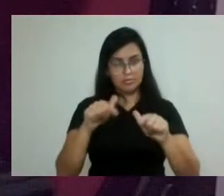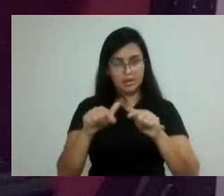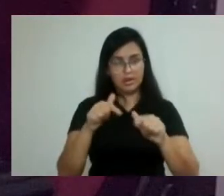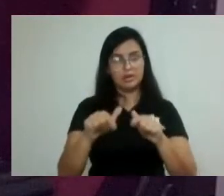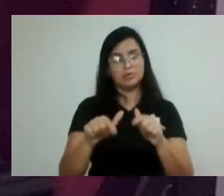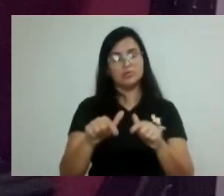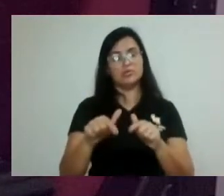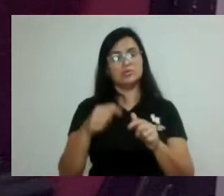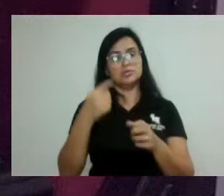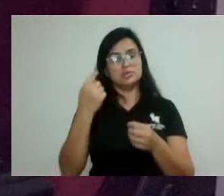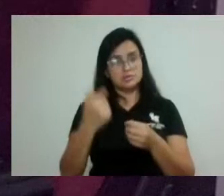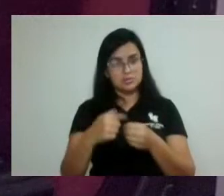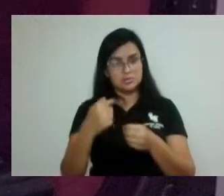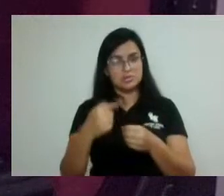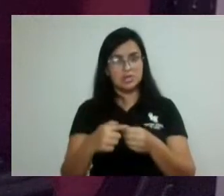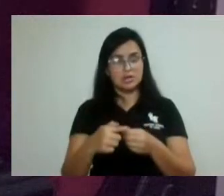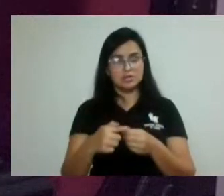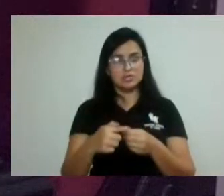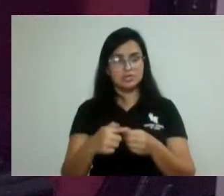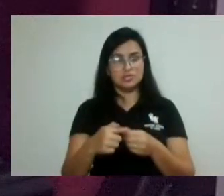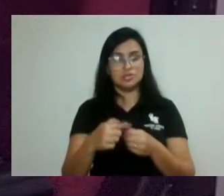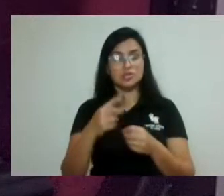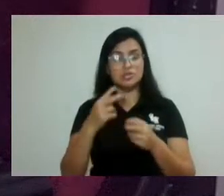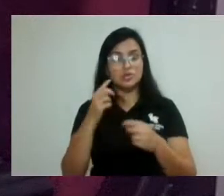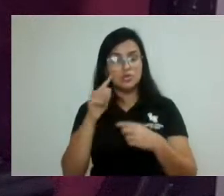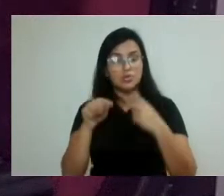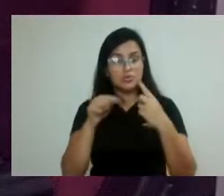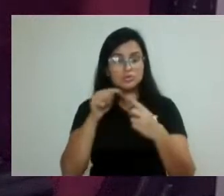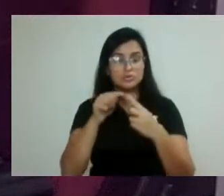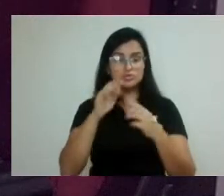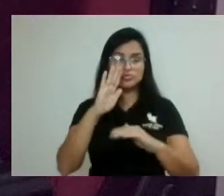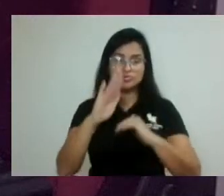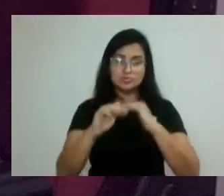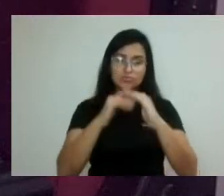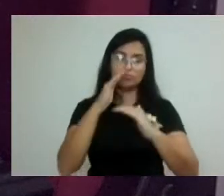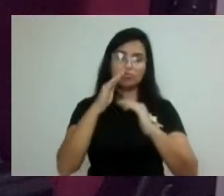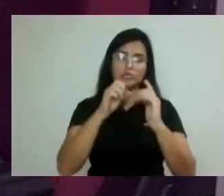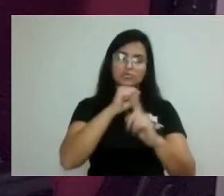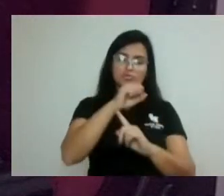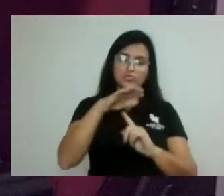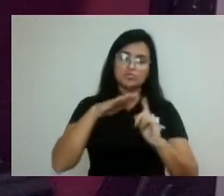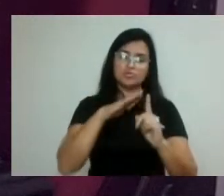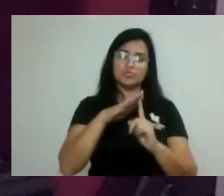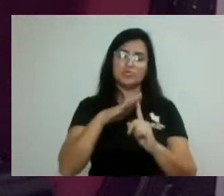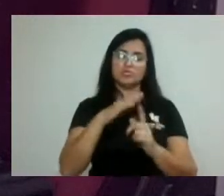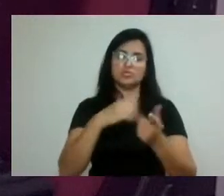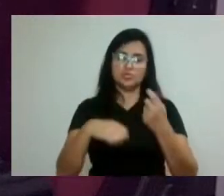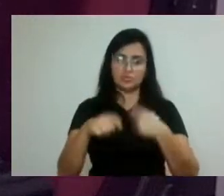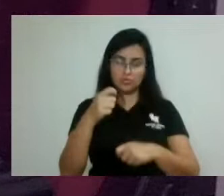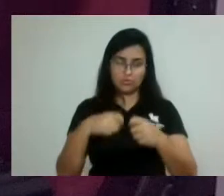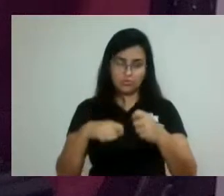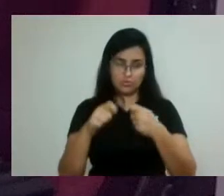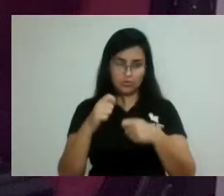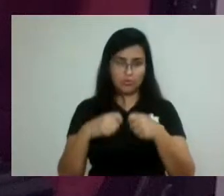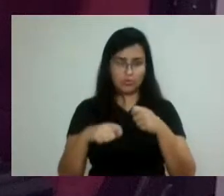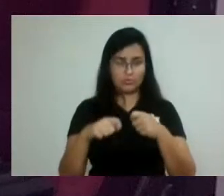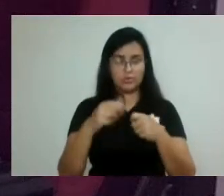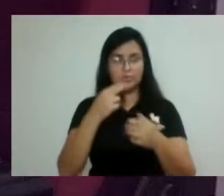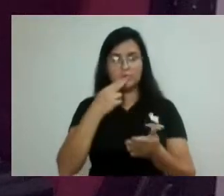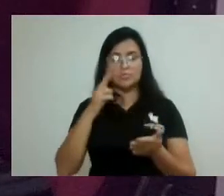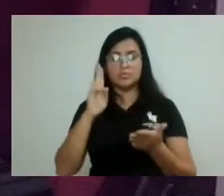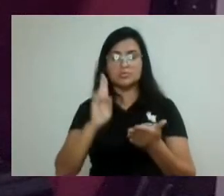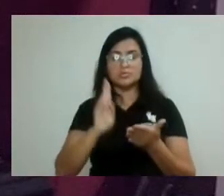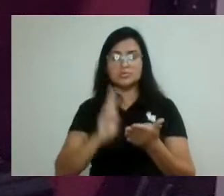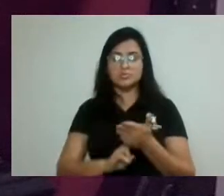com vistas ao desenvolvimento socioeconômico local. Proposição, mensagem do Executivo, projeto de lei,